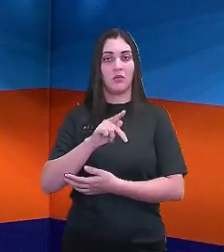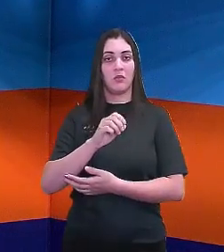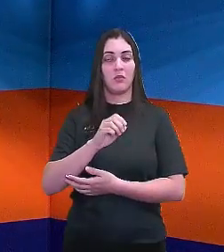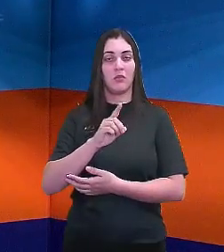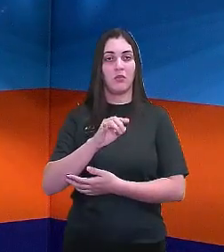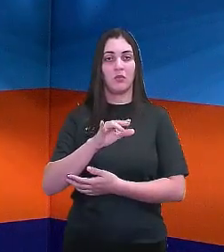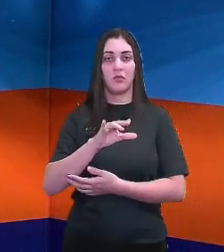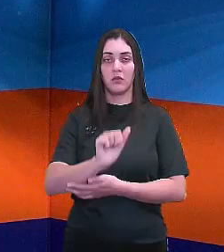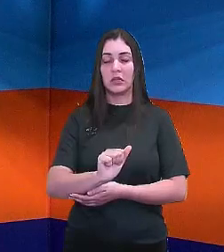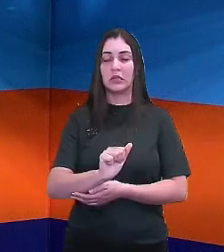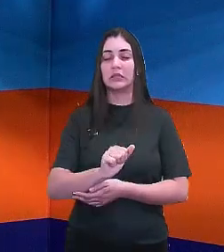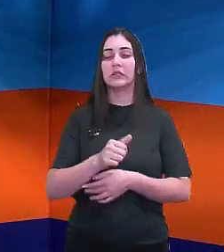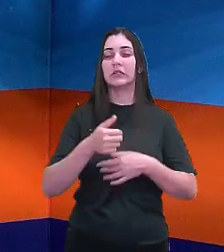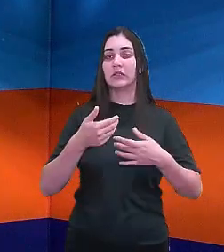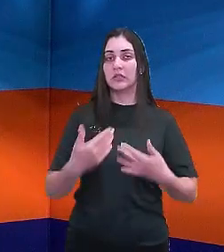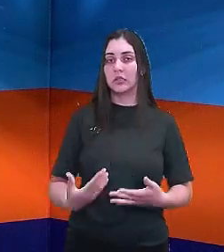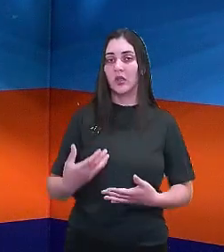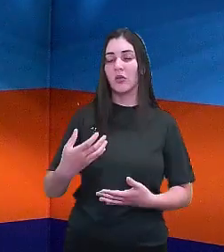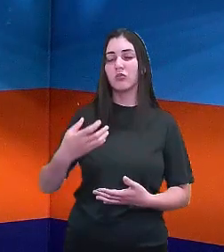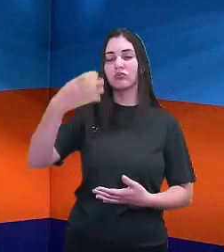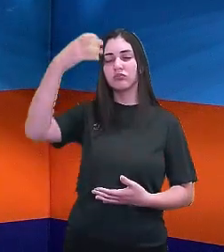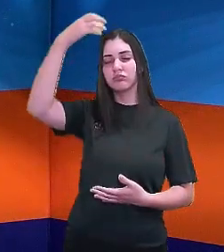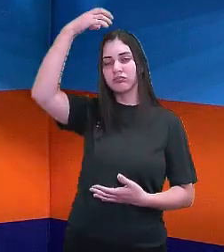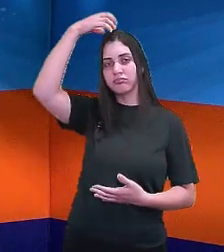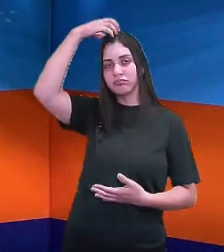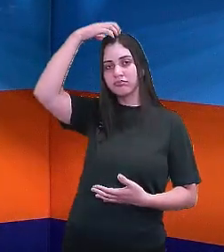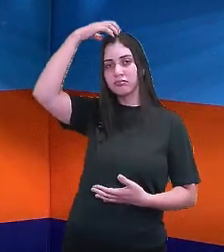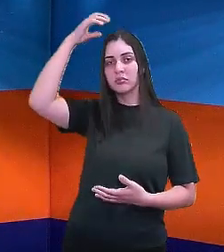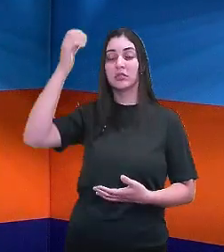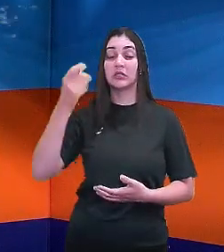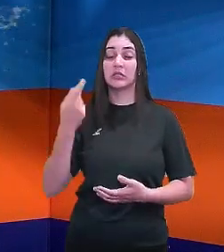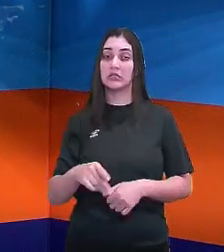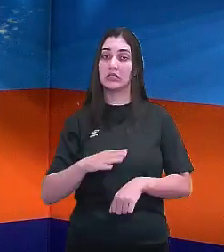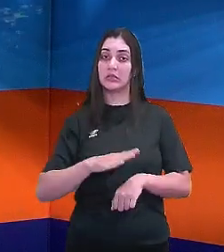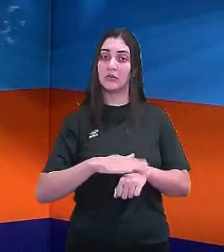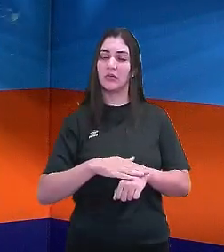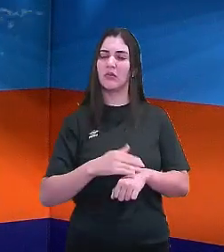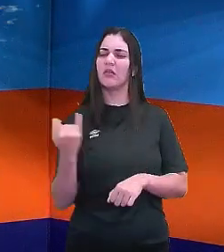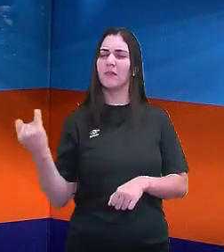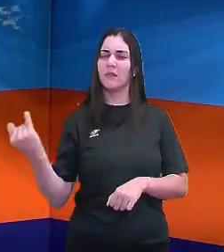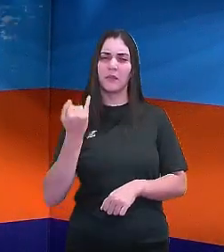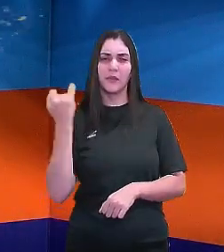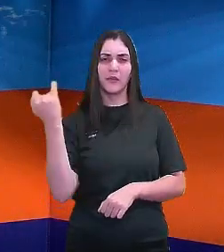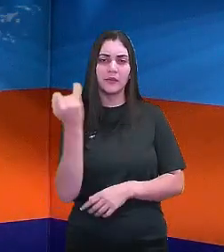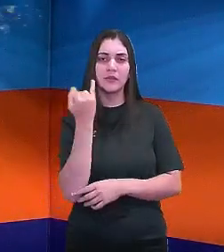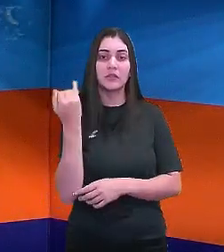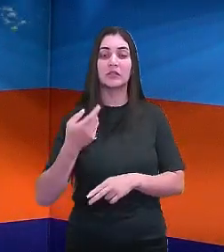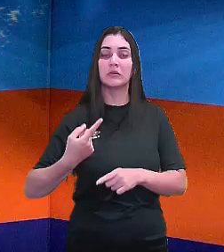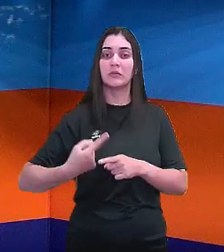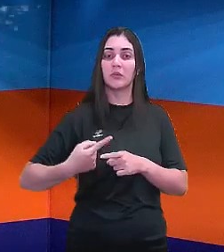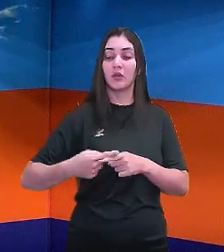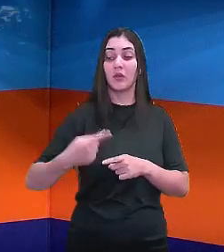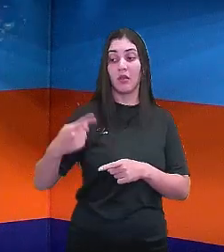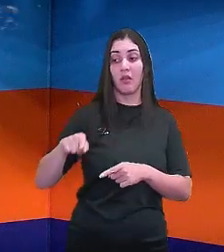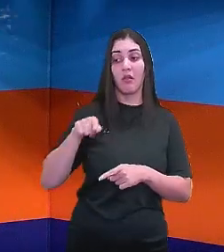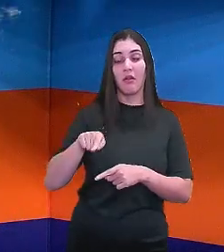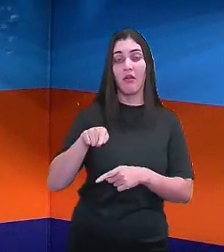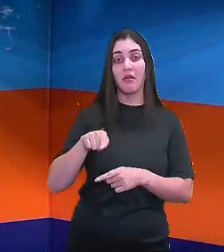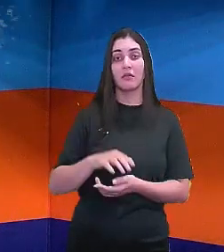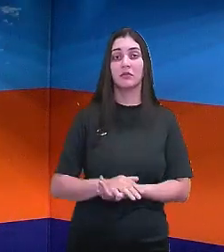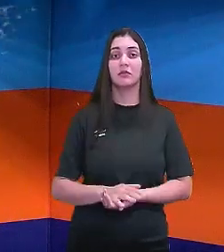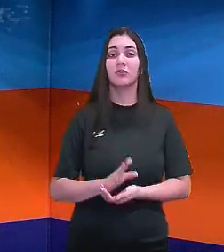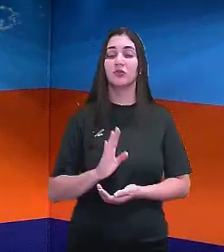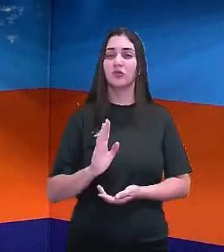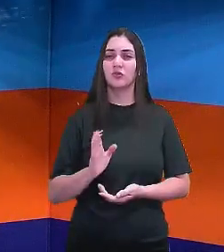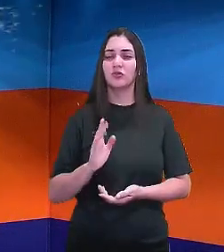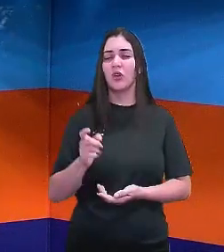estava então como princesa em exercício naquele momento, ela foi importantíssima porque ela, já com